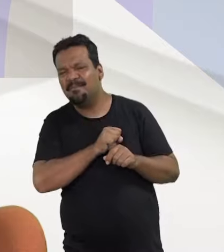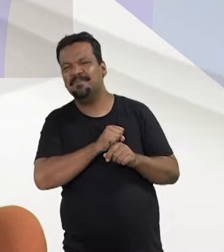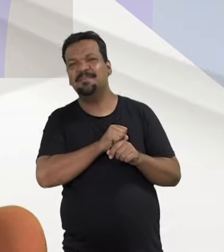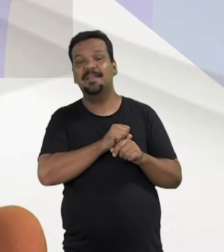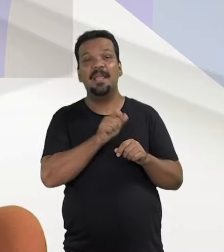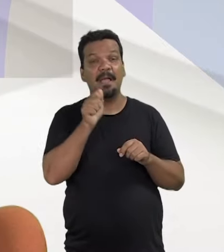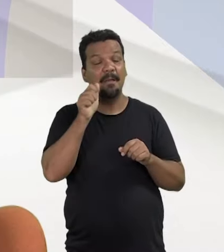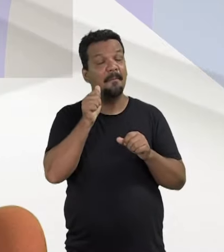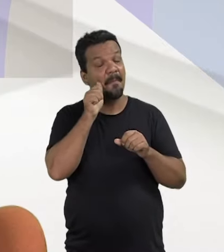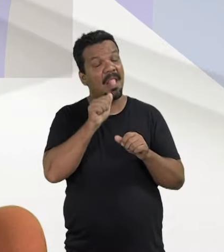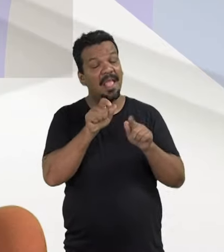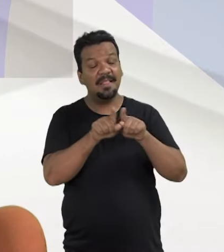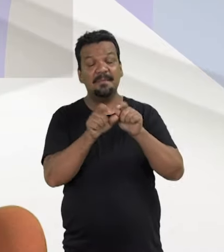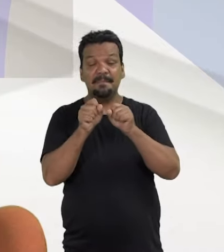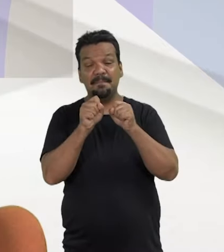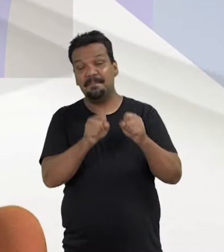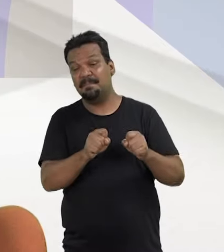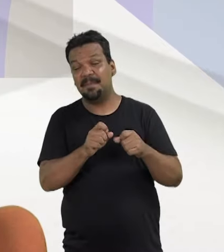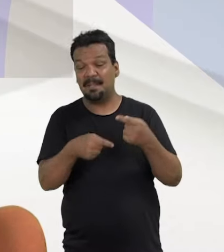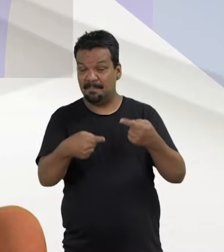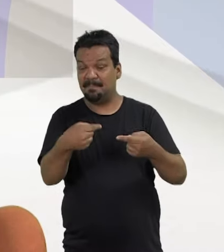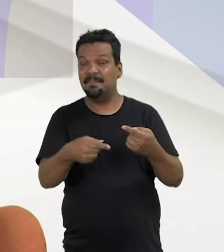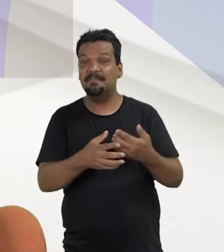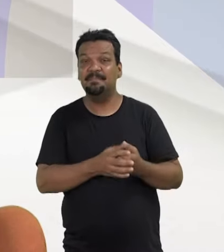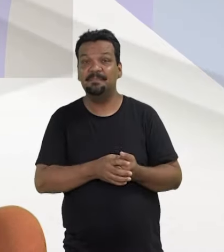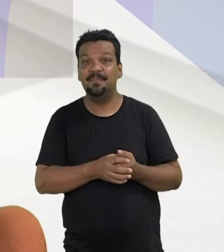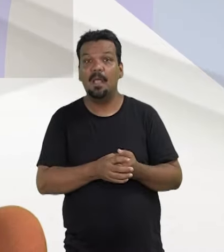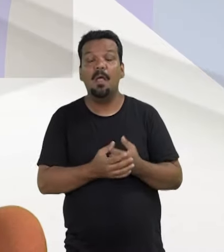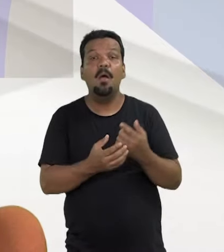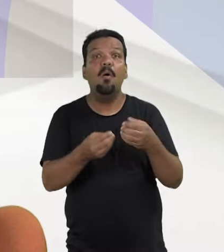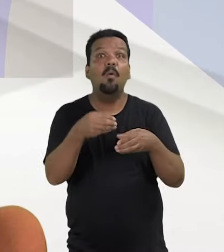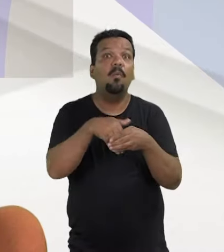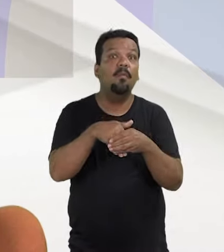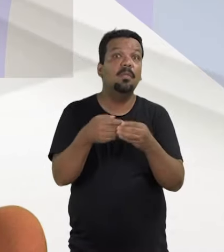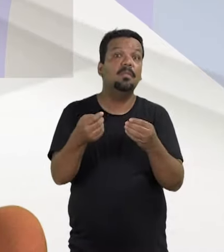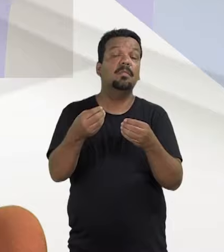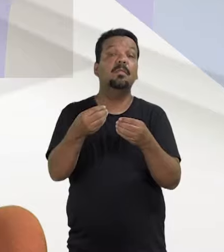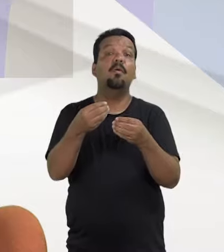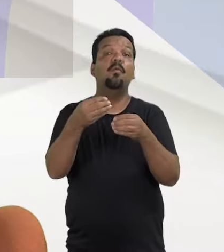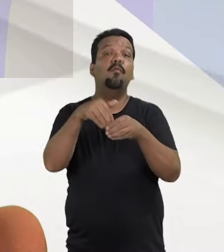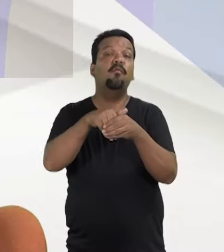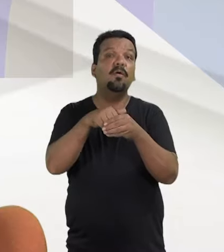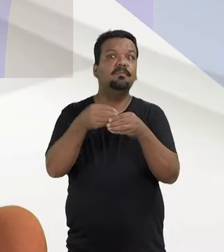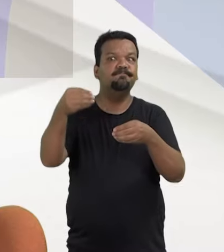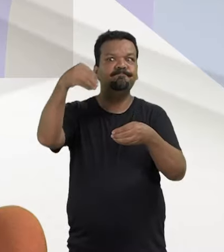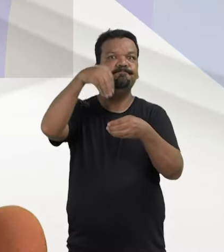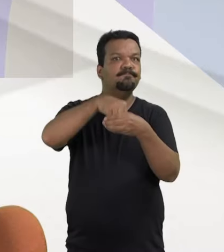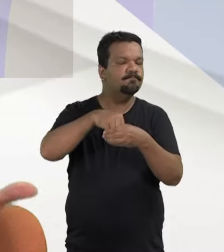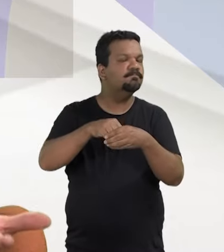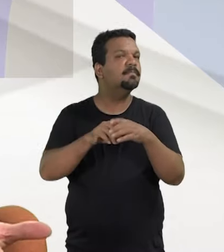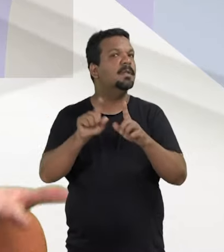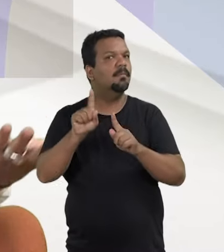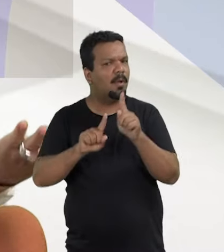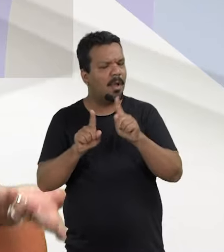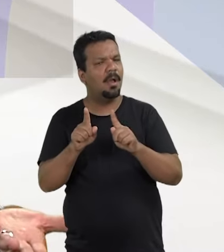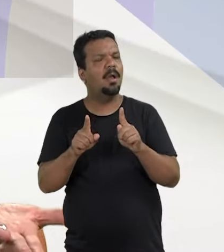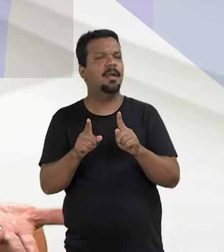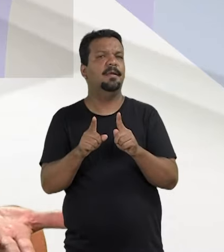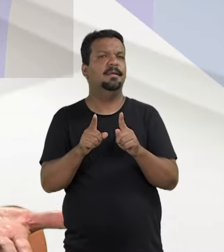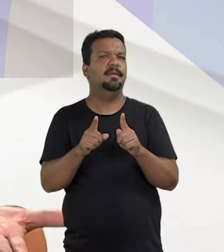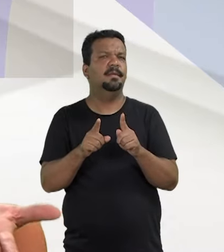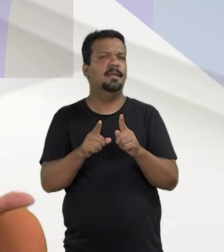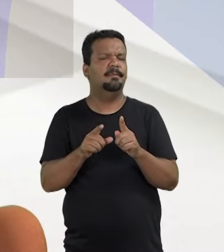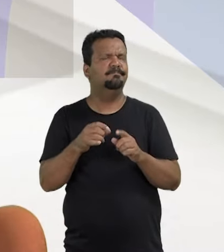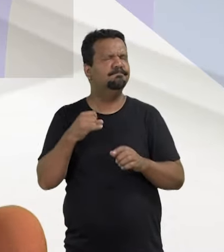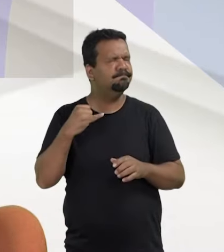que é mulher e poder, mulher e política. Então, o voto, dentro de uma democracia representativa, que é o nosso